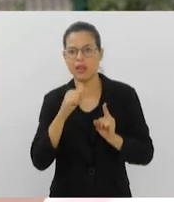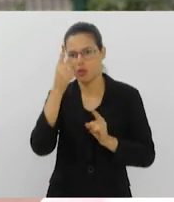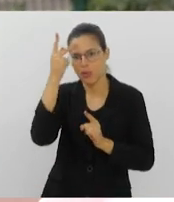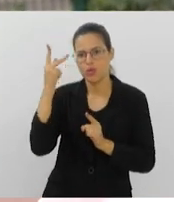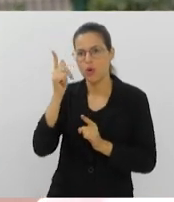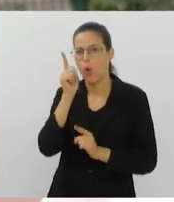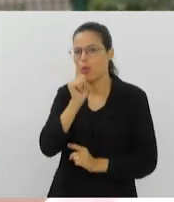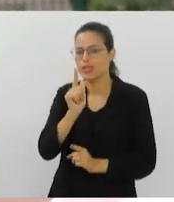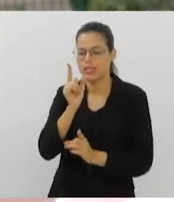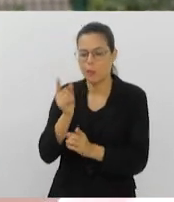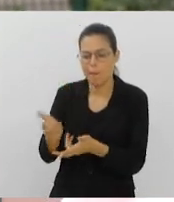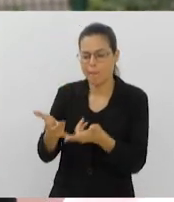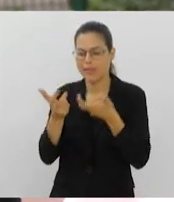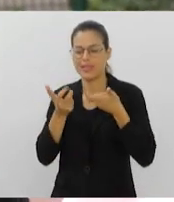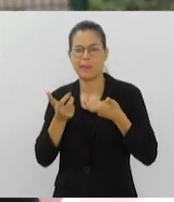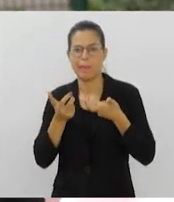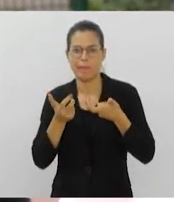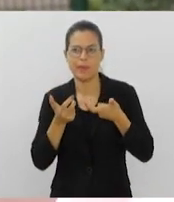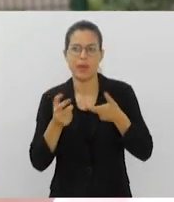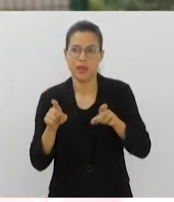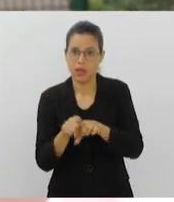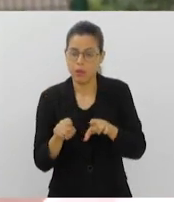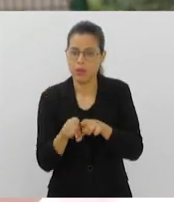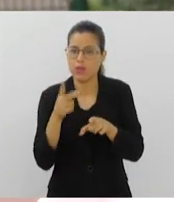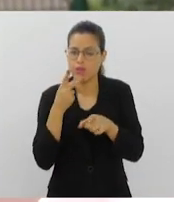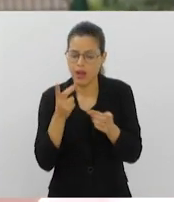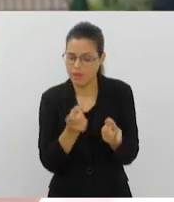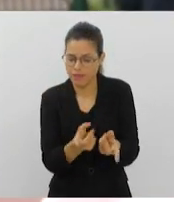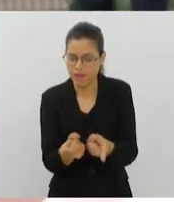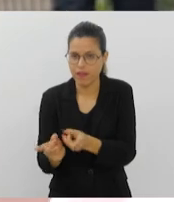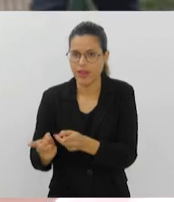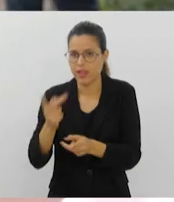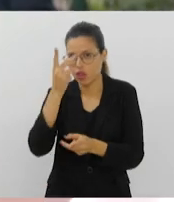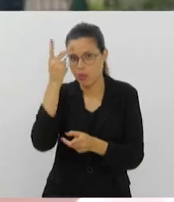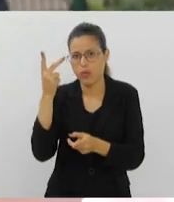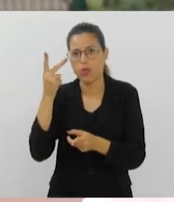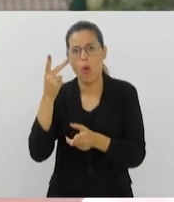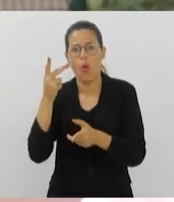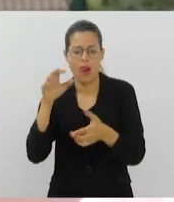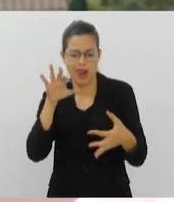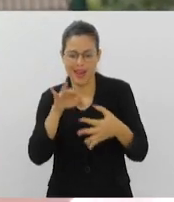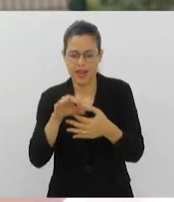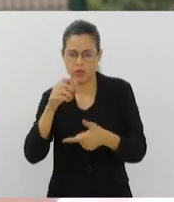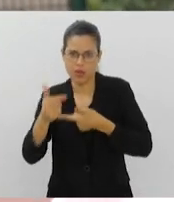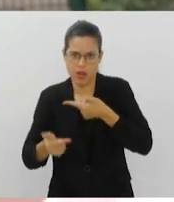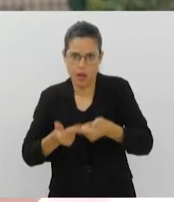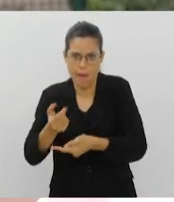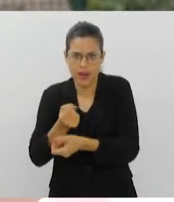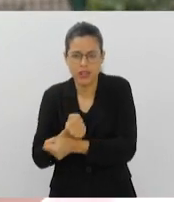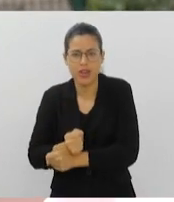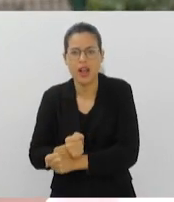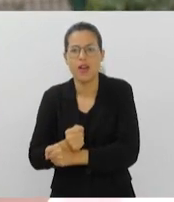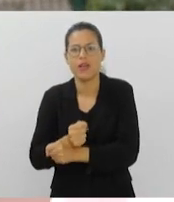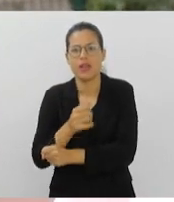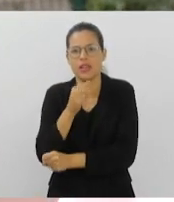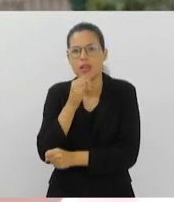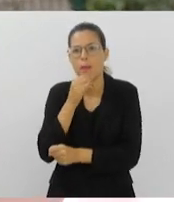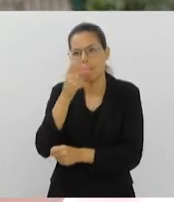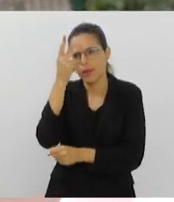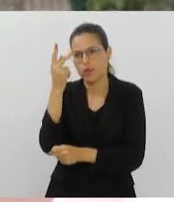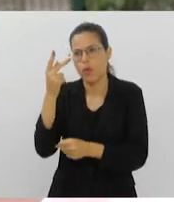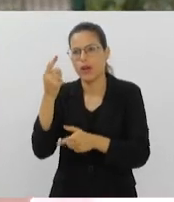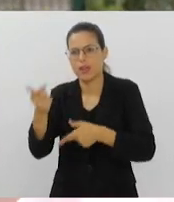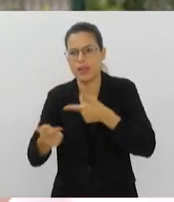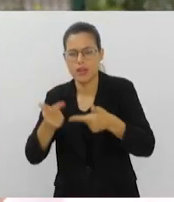gente fala de tráfico de pessoas, a gente também está falando de trabalho escravo. Então, o trabalho escravo, por exemplo, doméstico, é aí